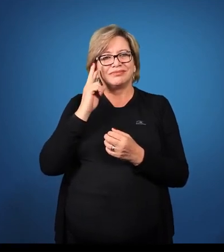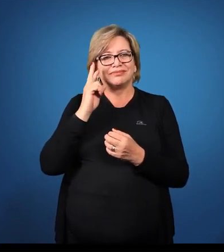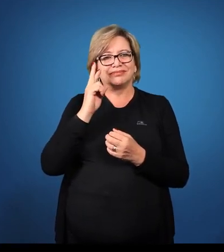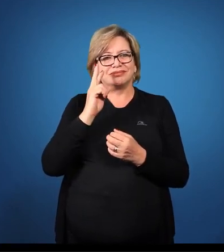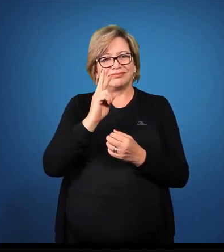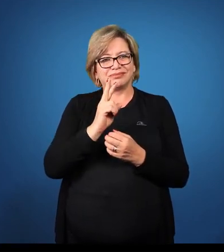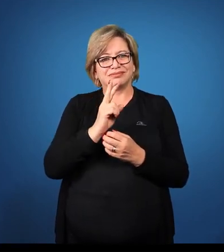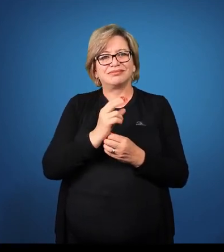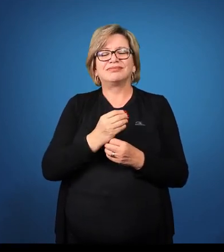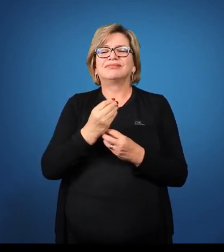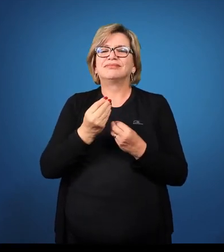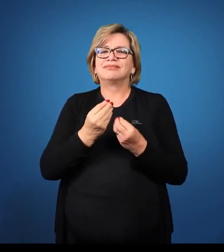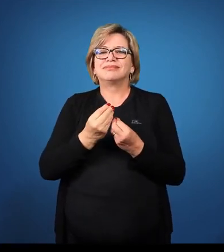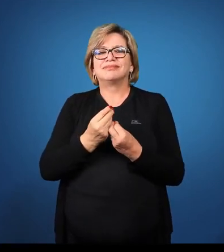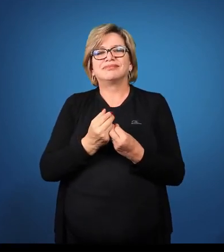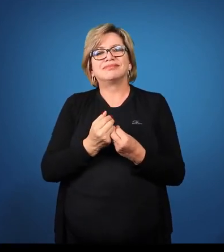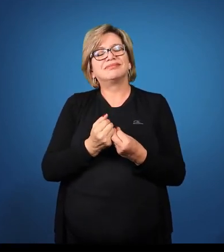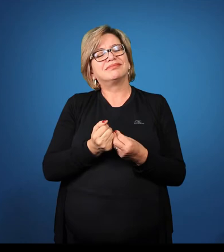Similis.